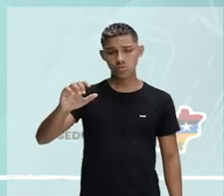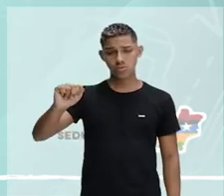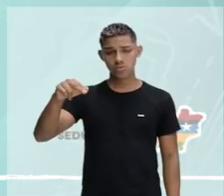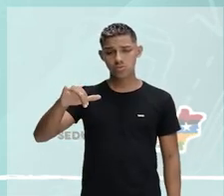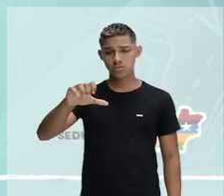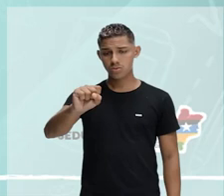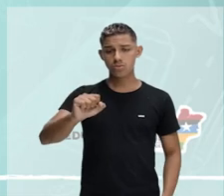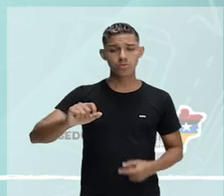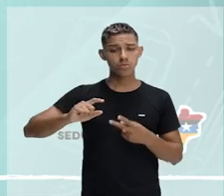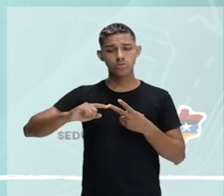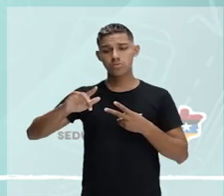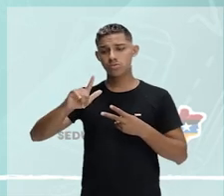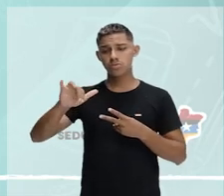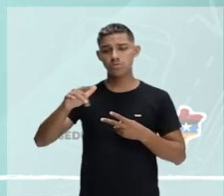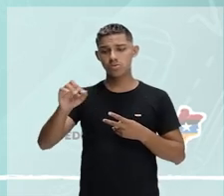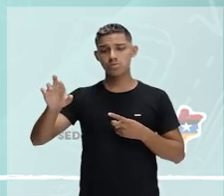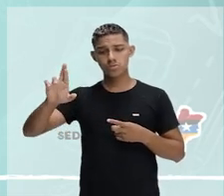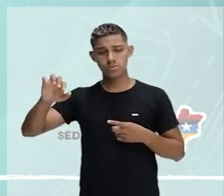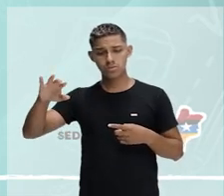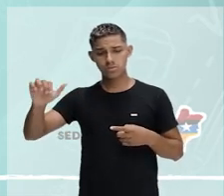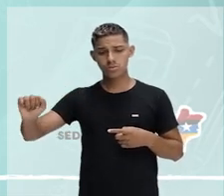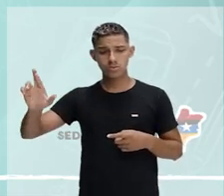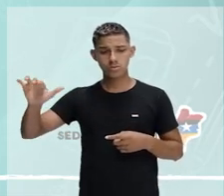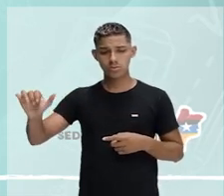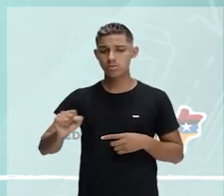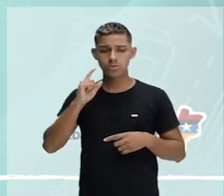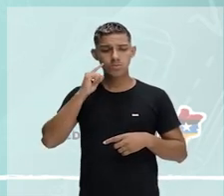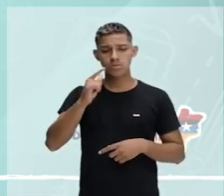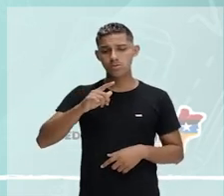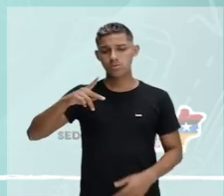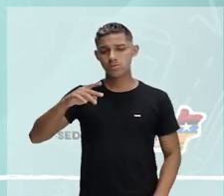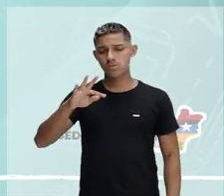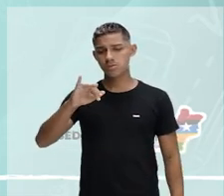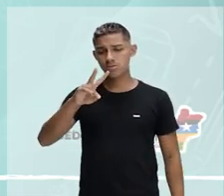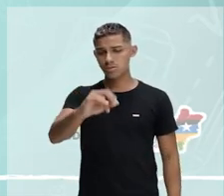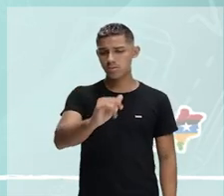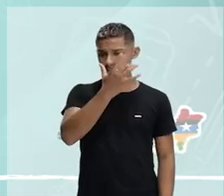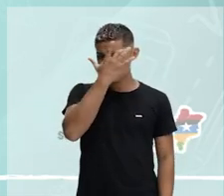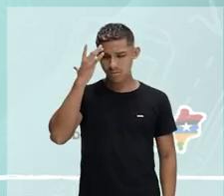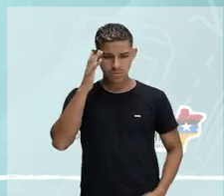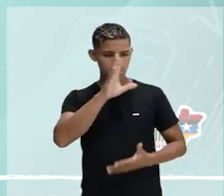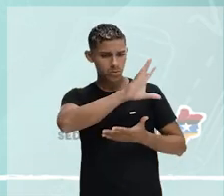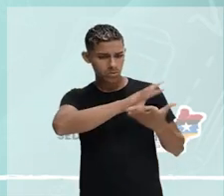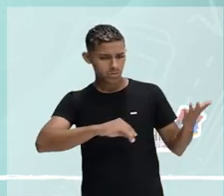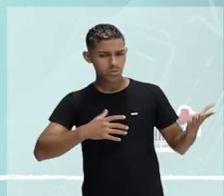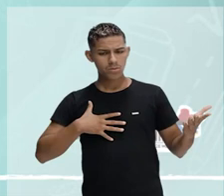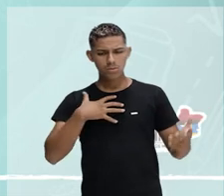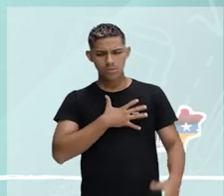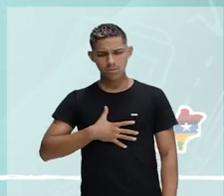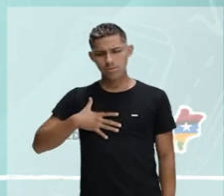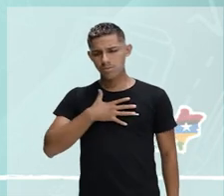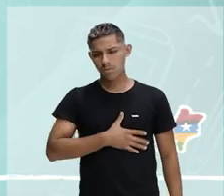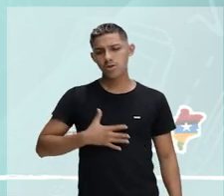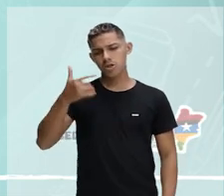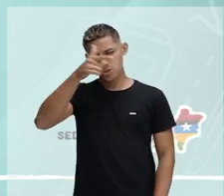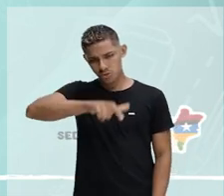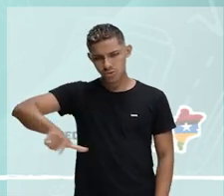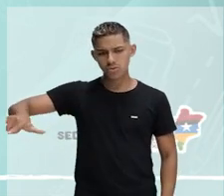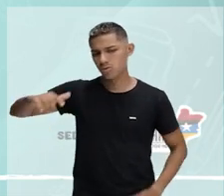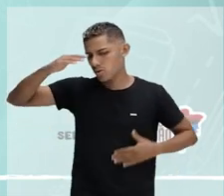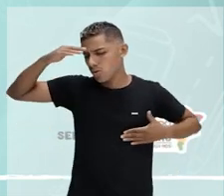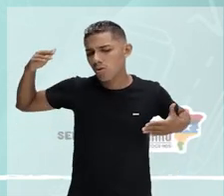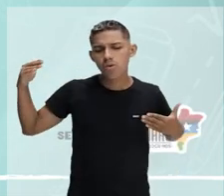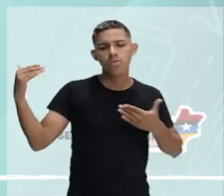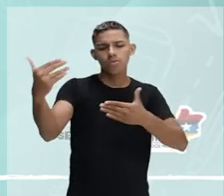Ariane Patativa. Gente boa, criativa. Isso só me dá prazer. E hoje, mais uma vez, eu quero dizer. Muito